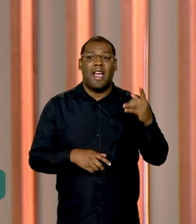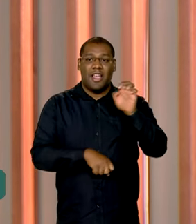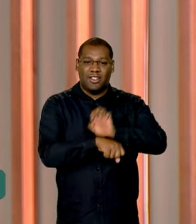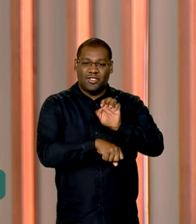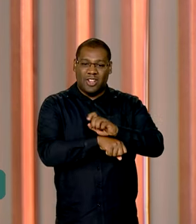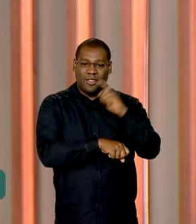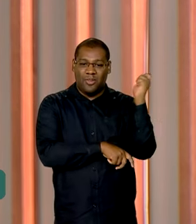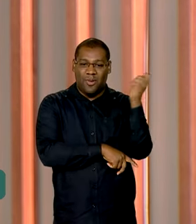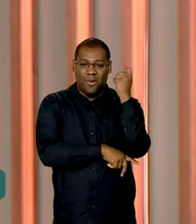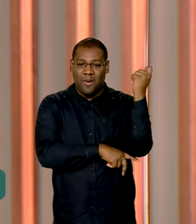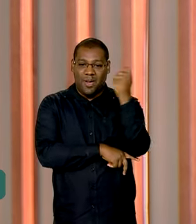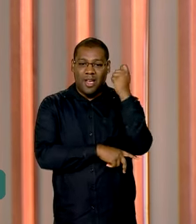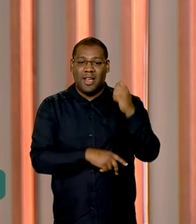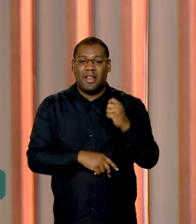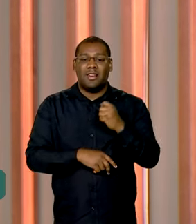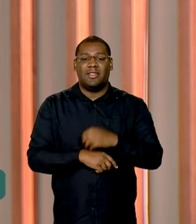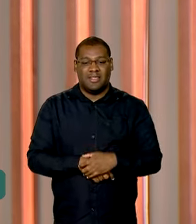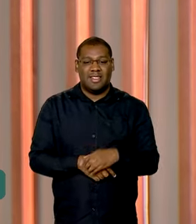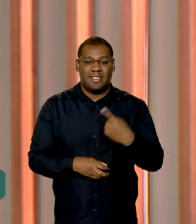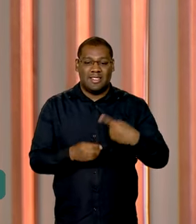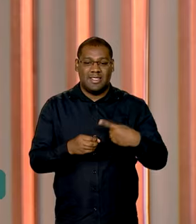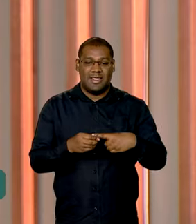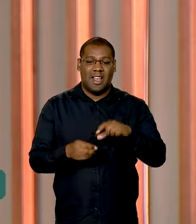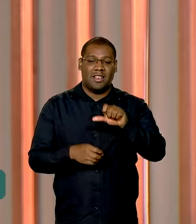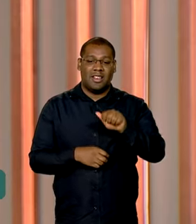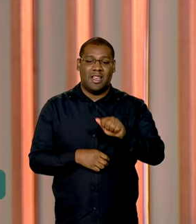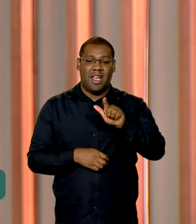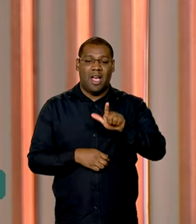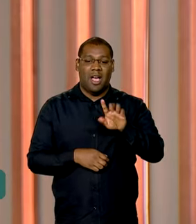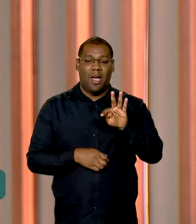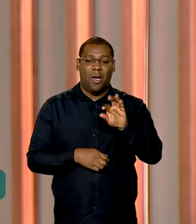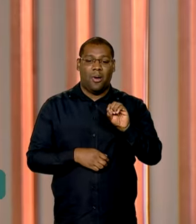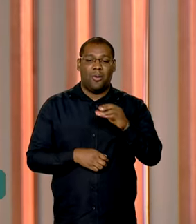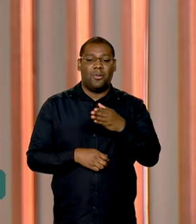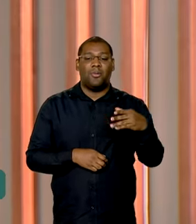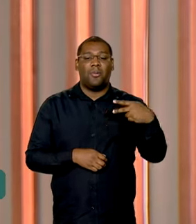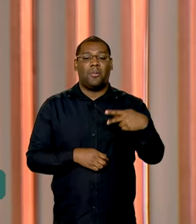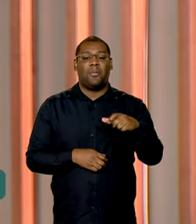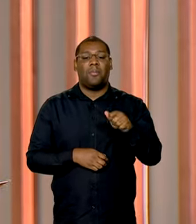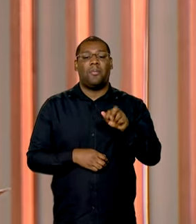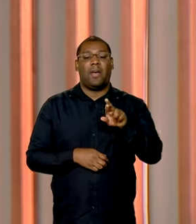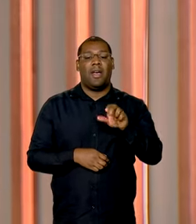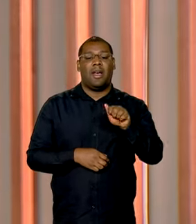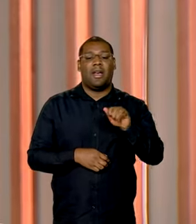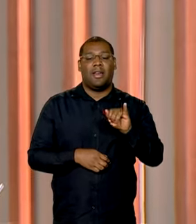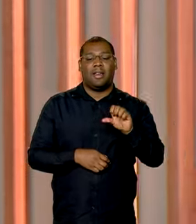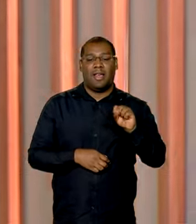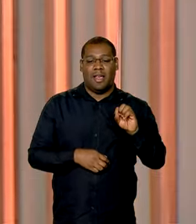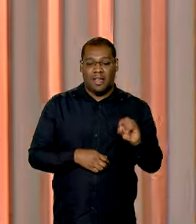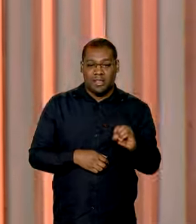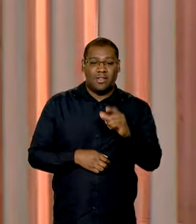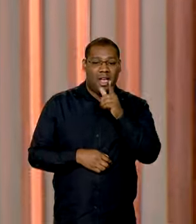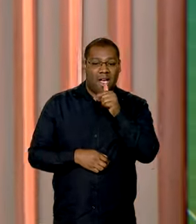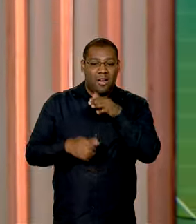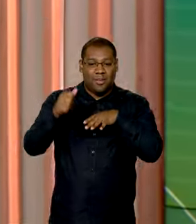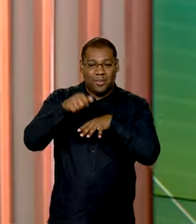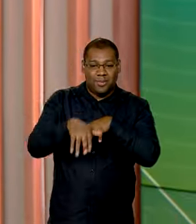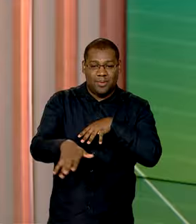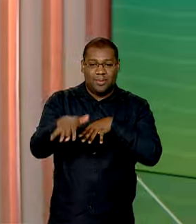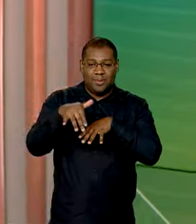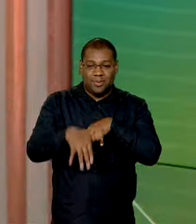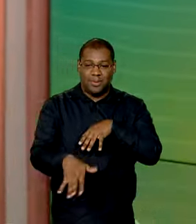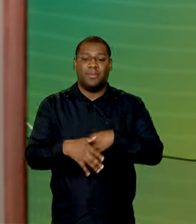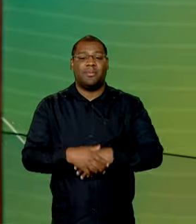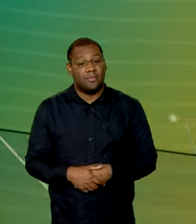onde fica a cidade de Alto Paraíso. Fica aí a dica e um bom passeio. E, ó, a cidade de Alto Paraíso, como todos os